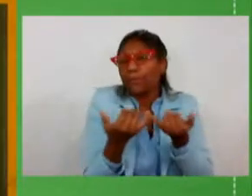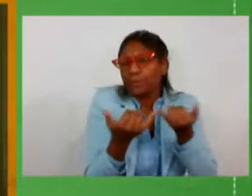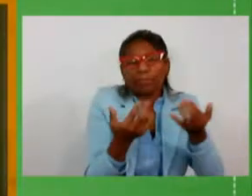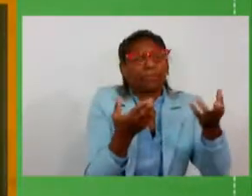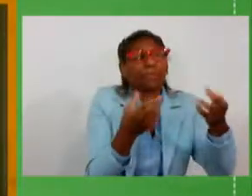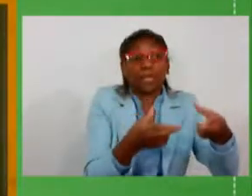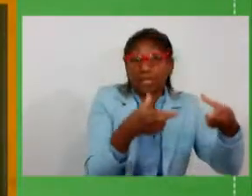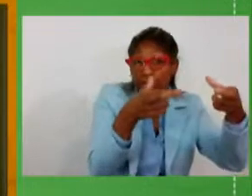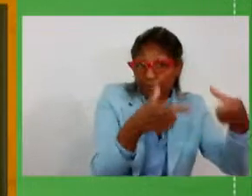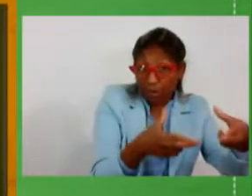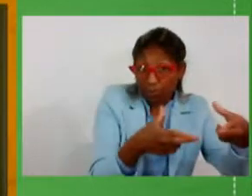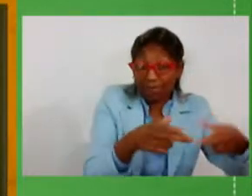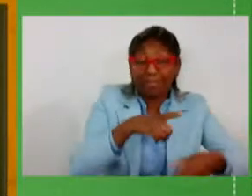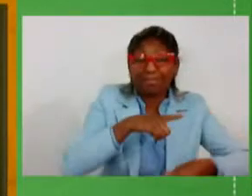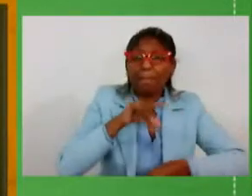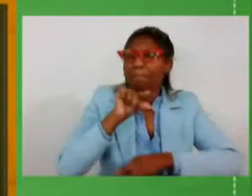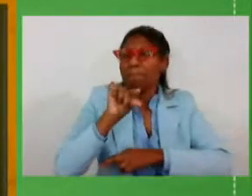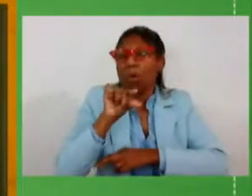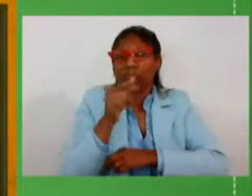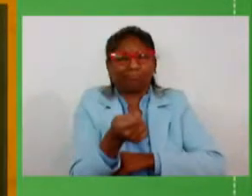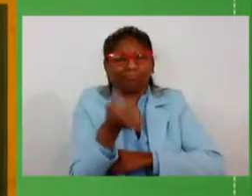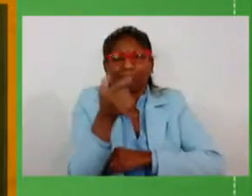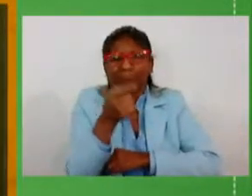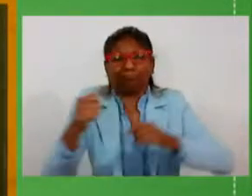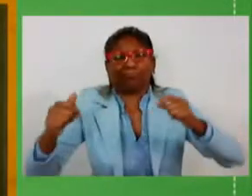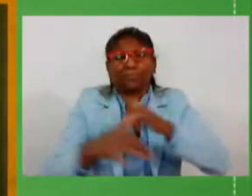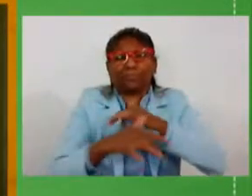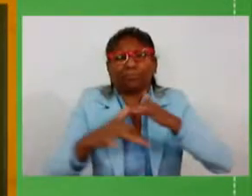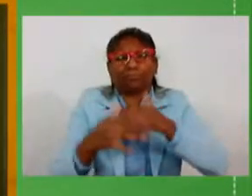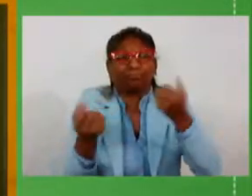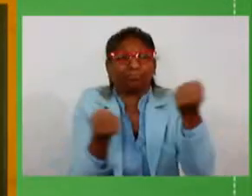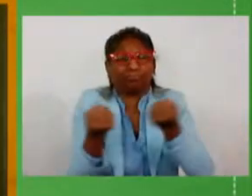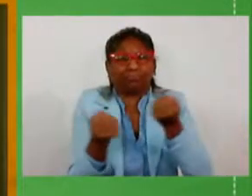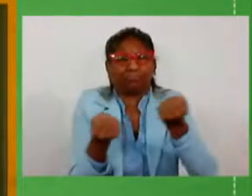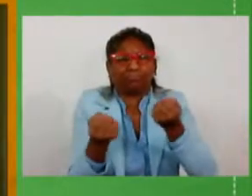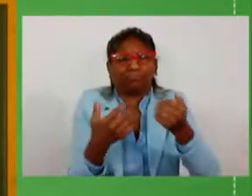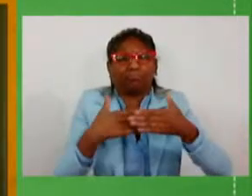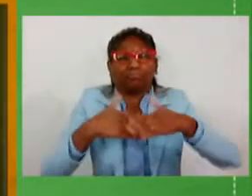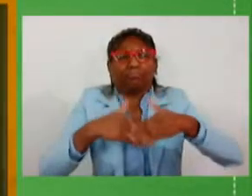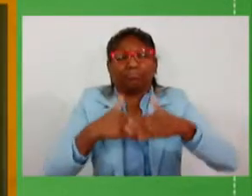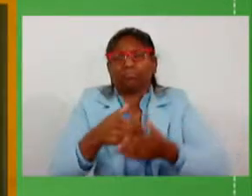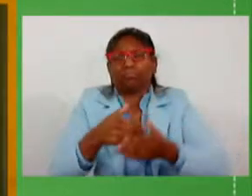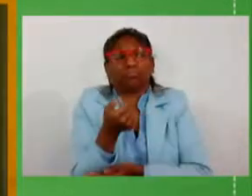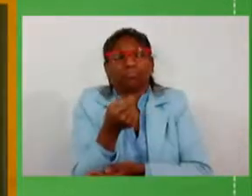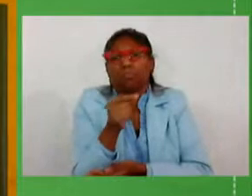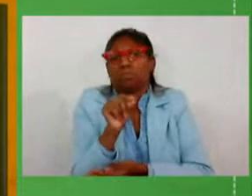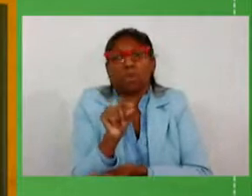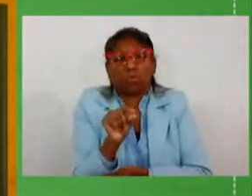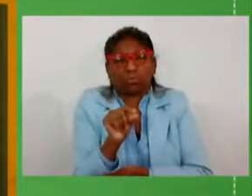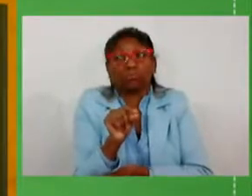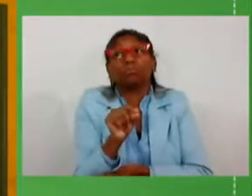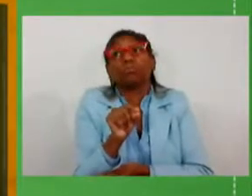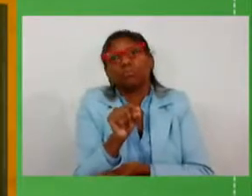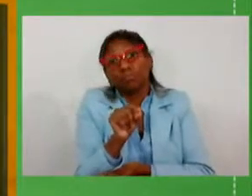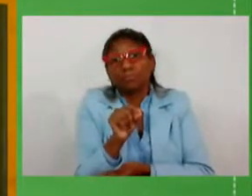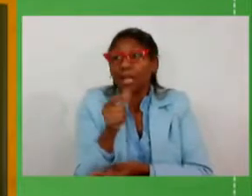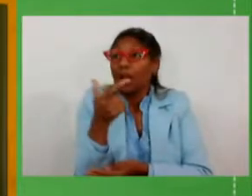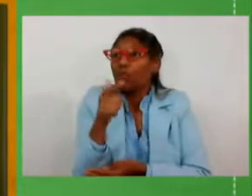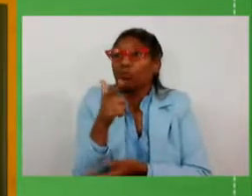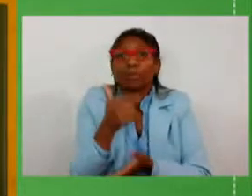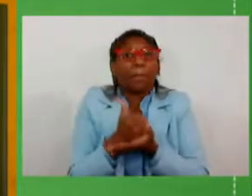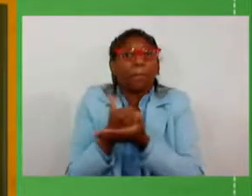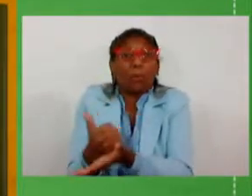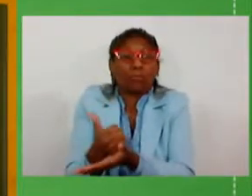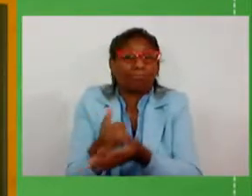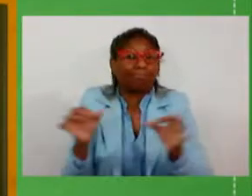fluxo de veículos. Então, a gente está fazendo concessão comum, significa que ela não tem patrocínio, ela é feita